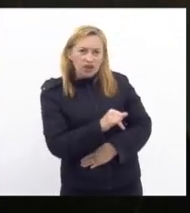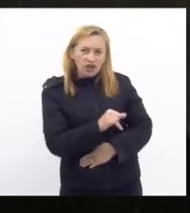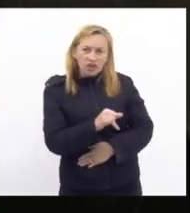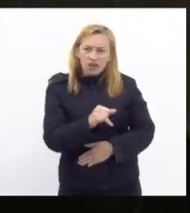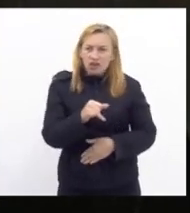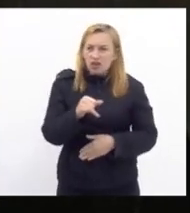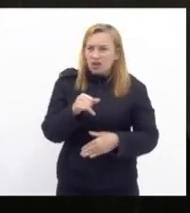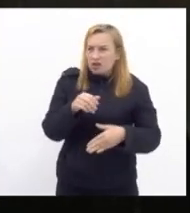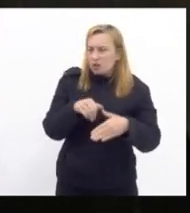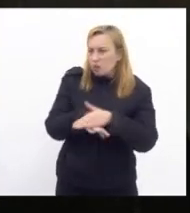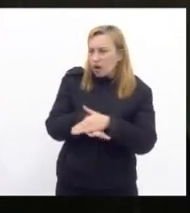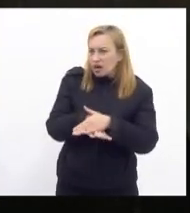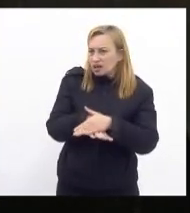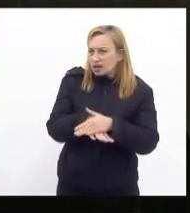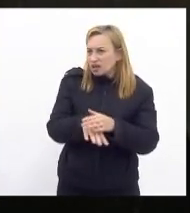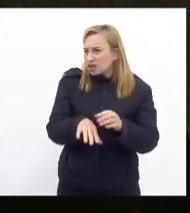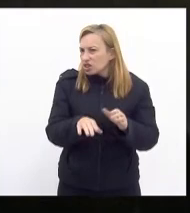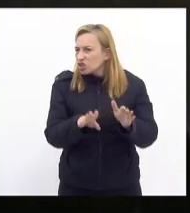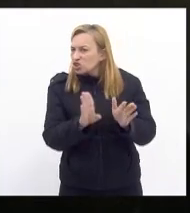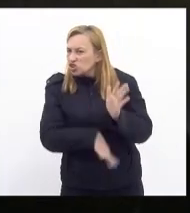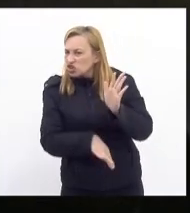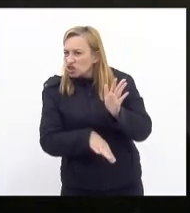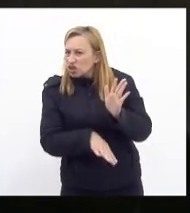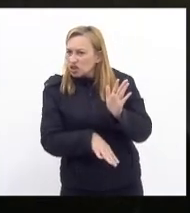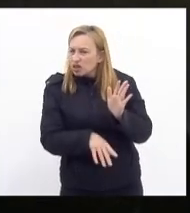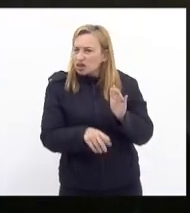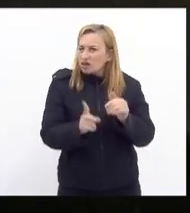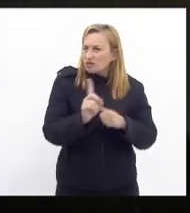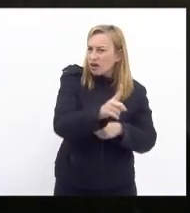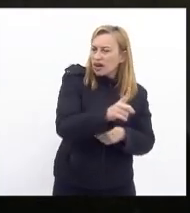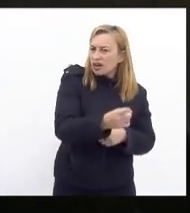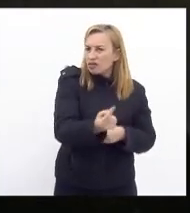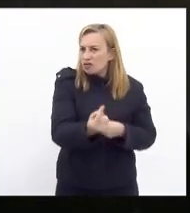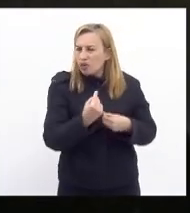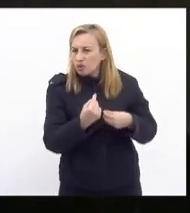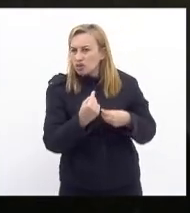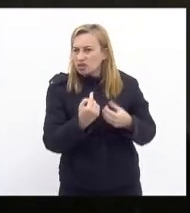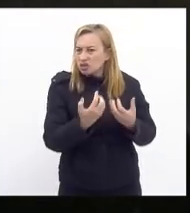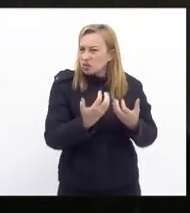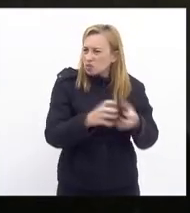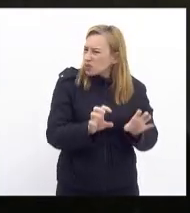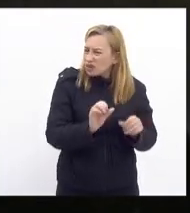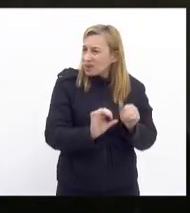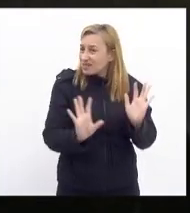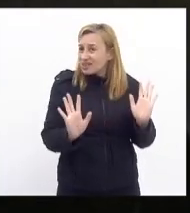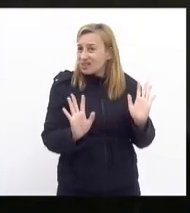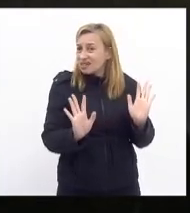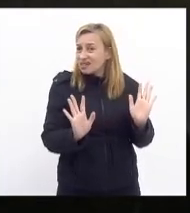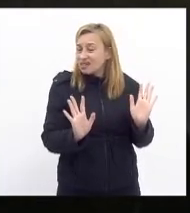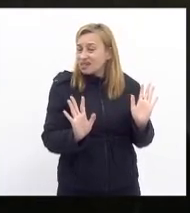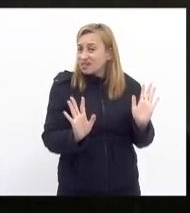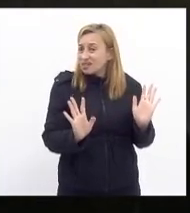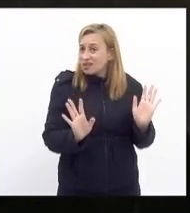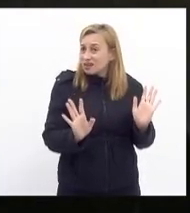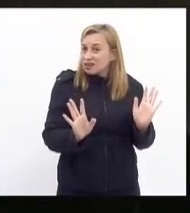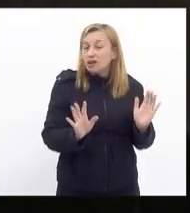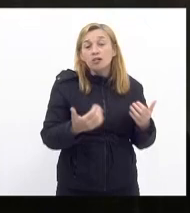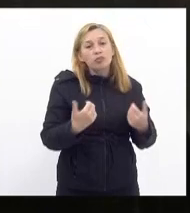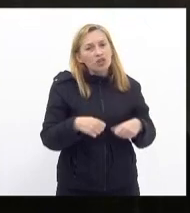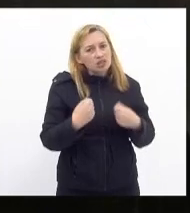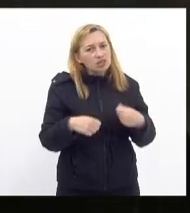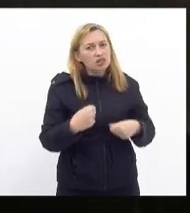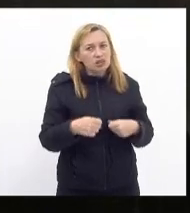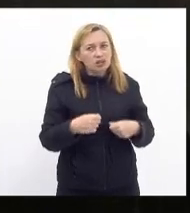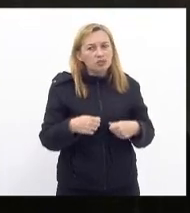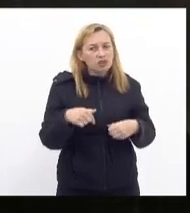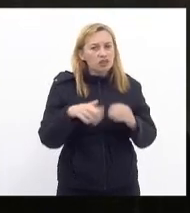a gente quebra o veto vai para lá de novo não faz porque não quer ou seja nós temos que ter um meio